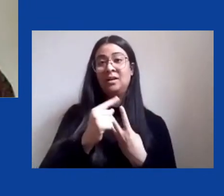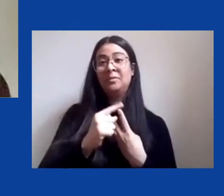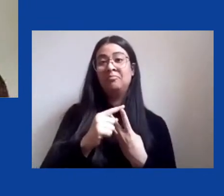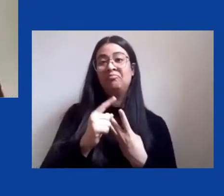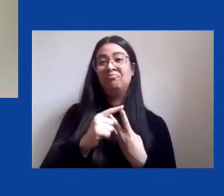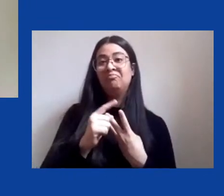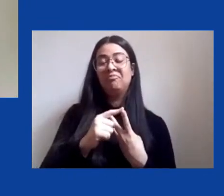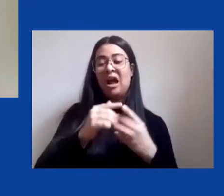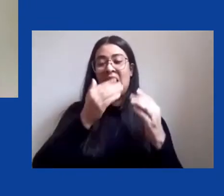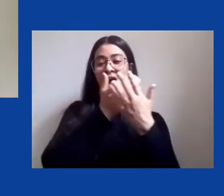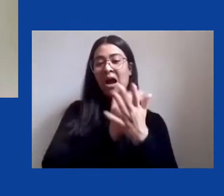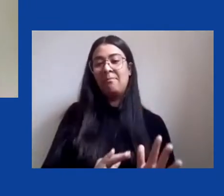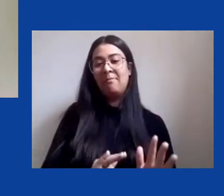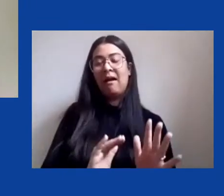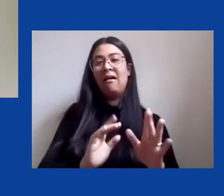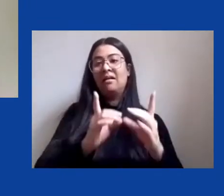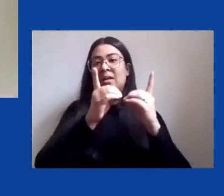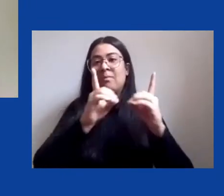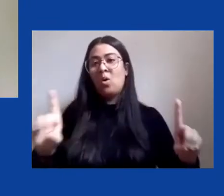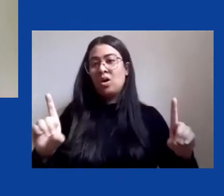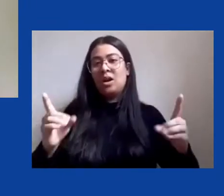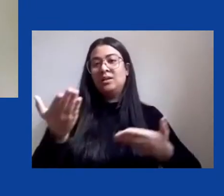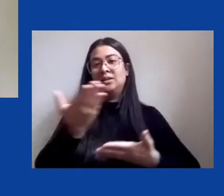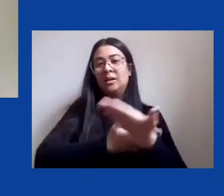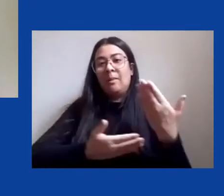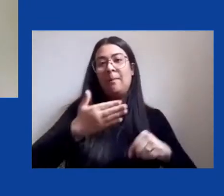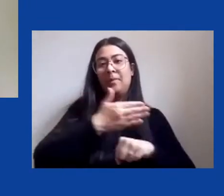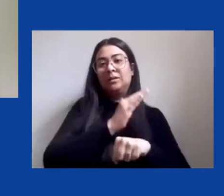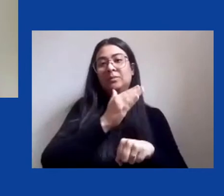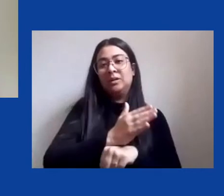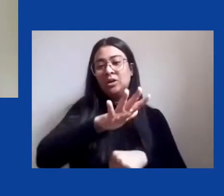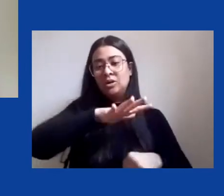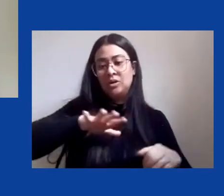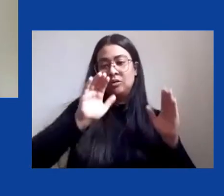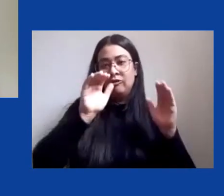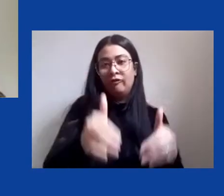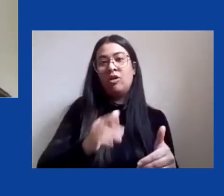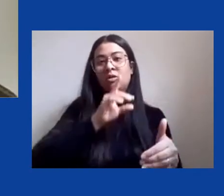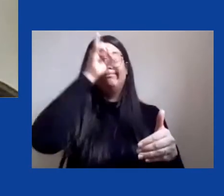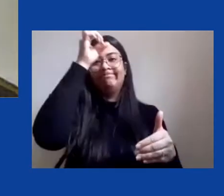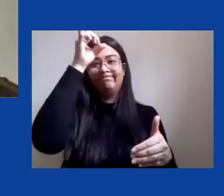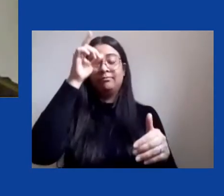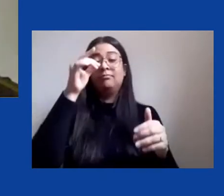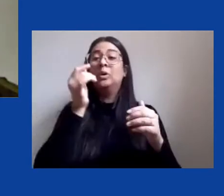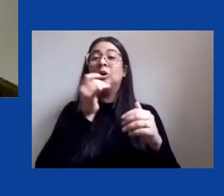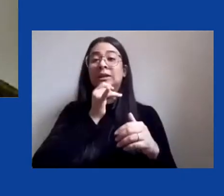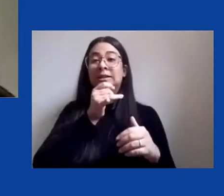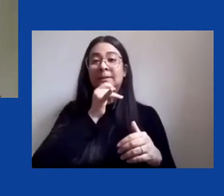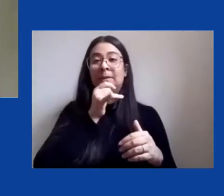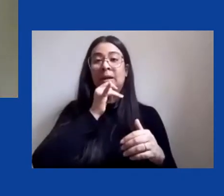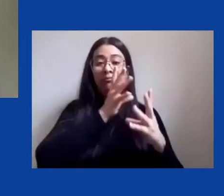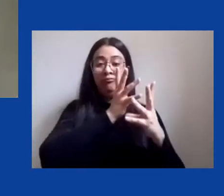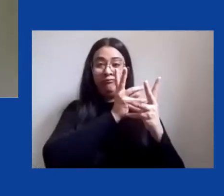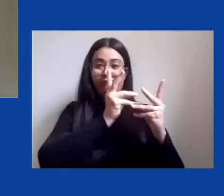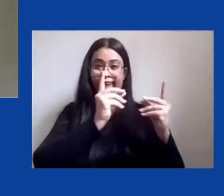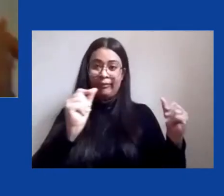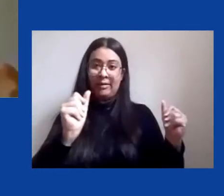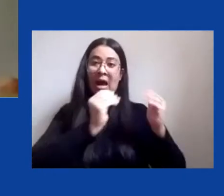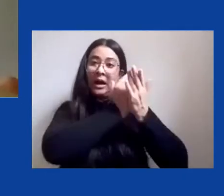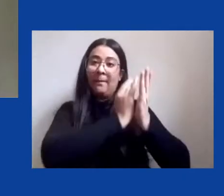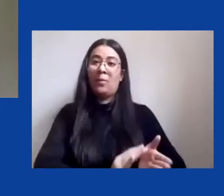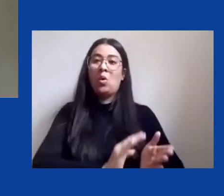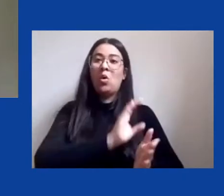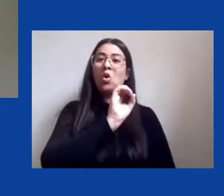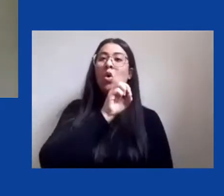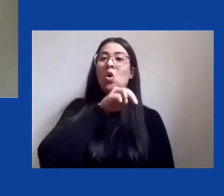participativa na gestão da questão ambiental com destaque especial para o esvaziamento do Conama e isso se dá em linha com o que a